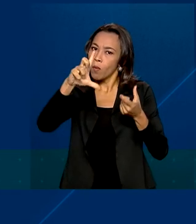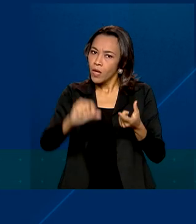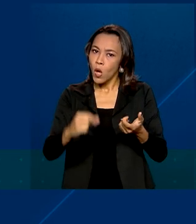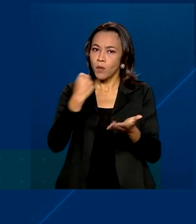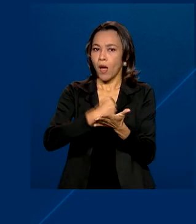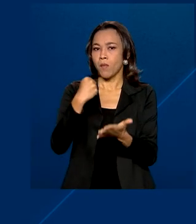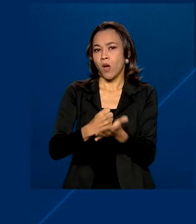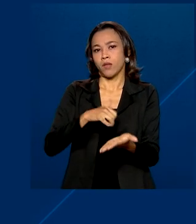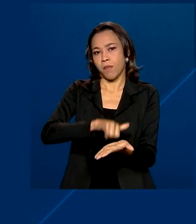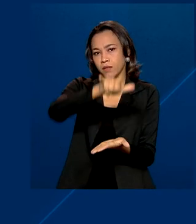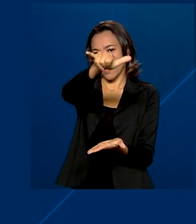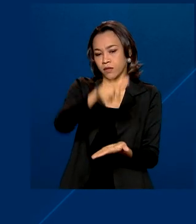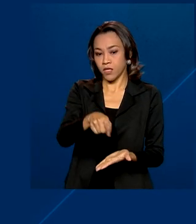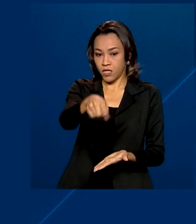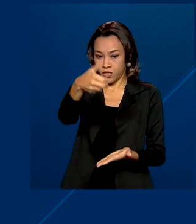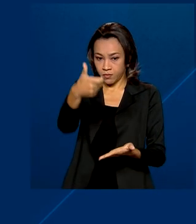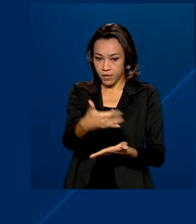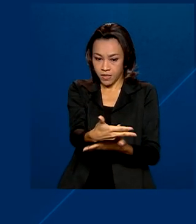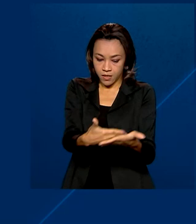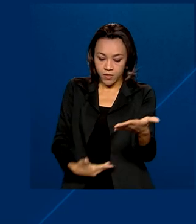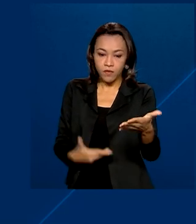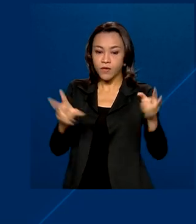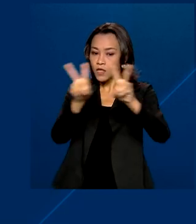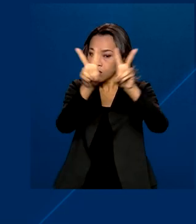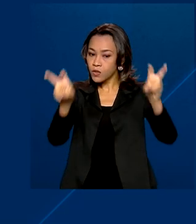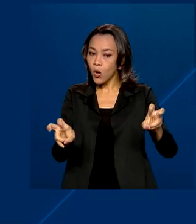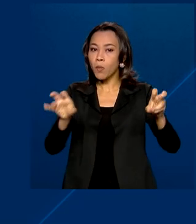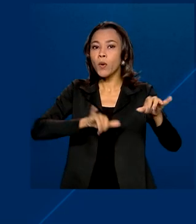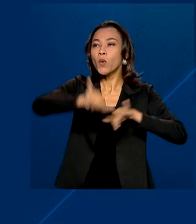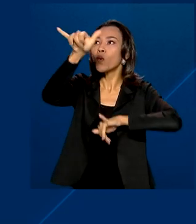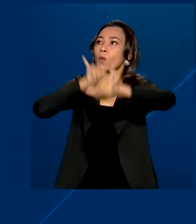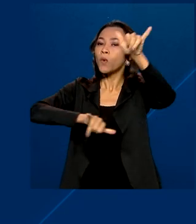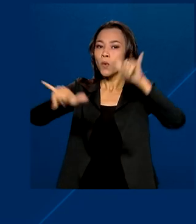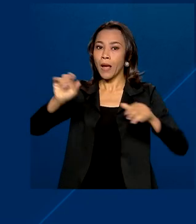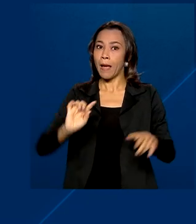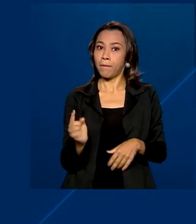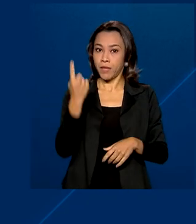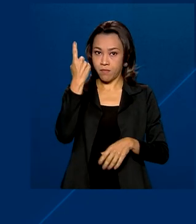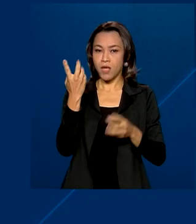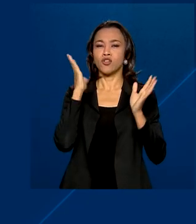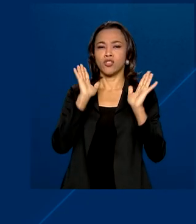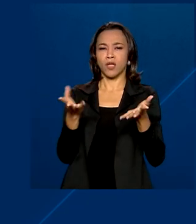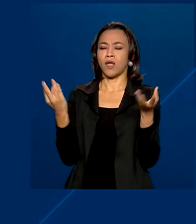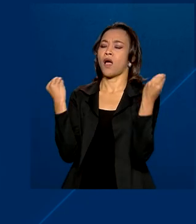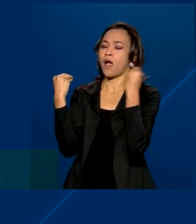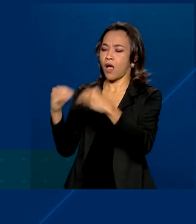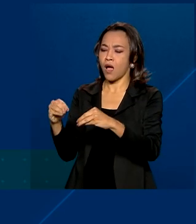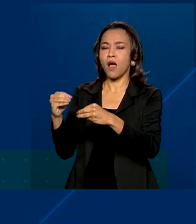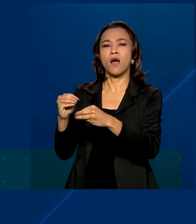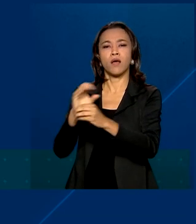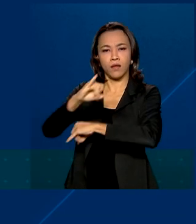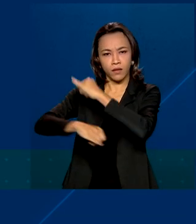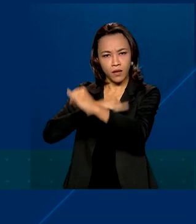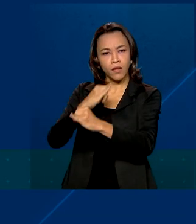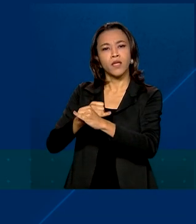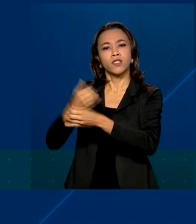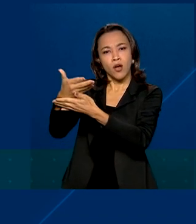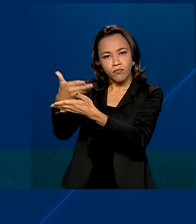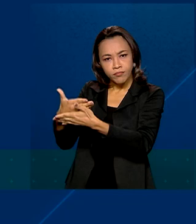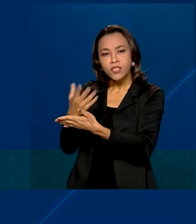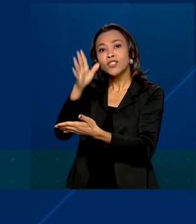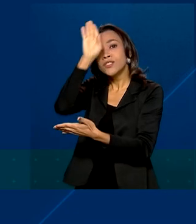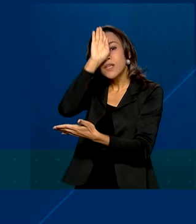primeiras edições da cartilha será o transporte aéreo. A primeira já está disponível na internet, pode ser baixada gratuitamente.